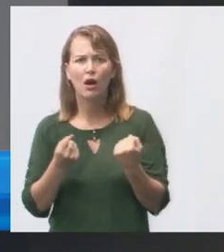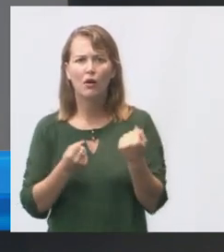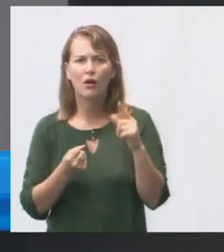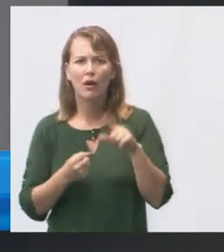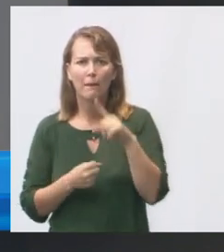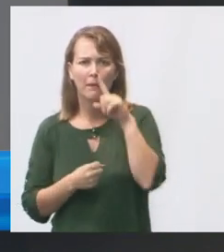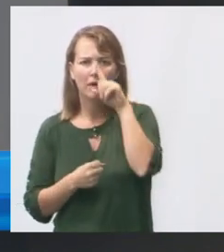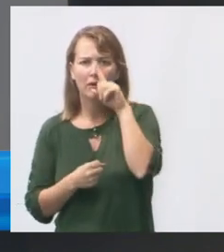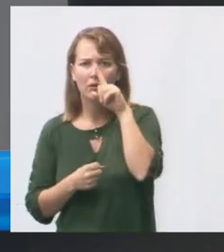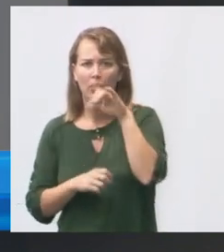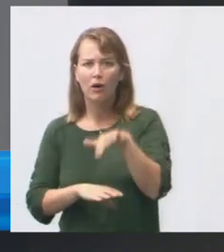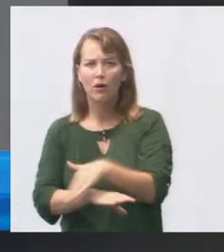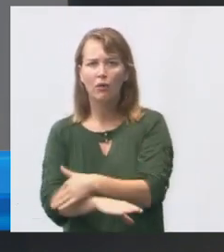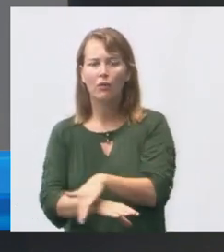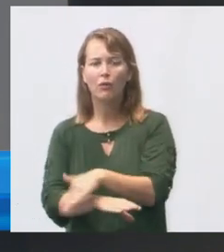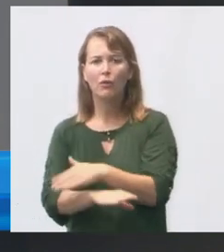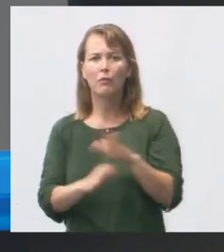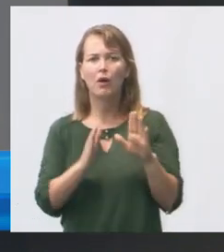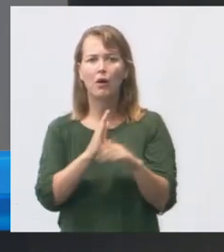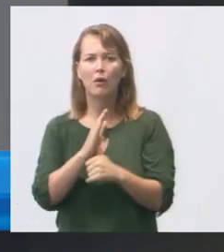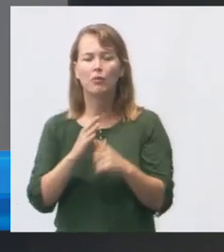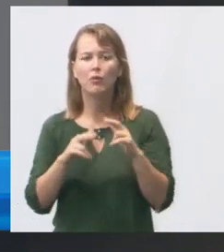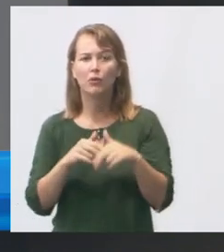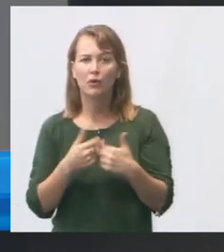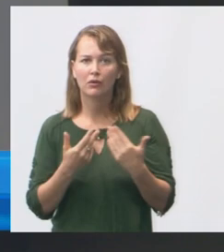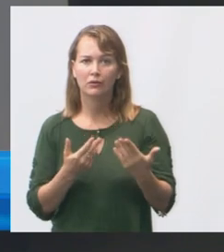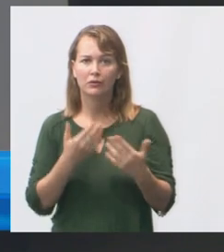perigoso essa rua com assalto por causa disso